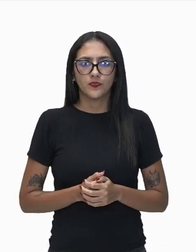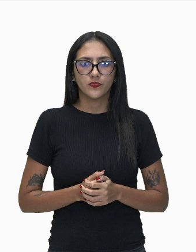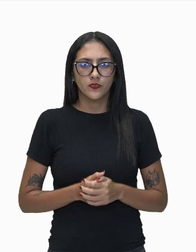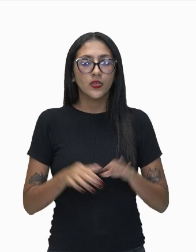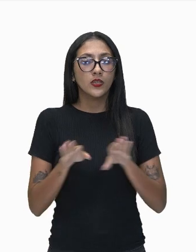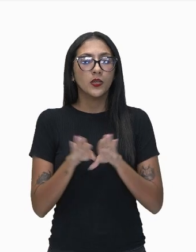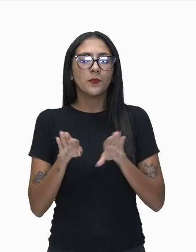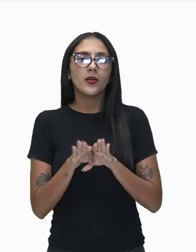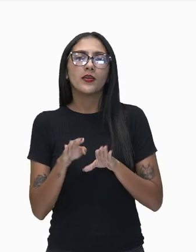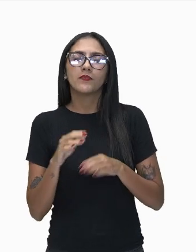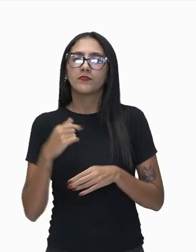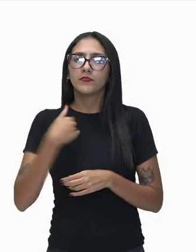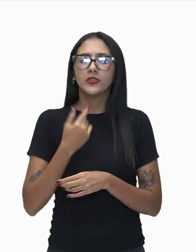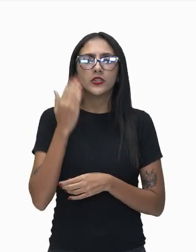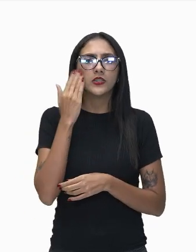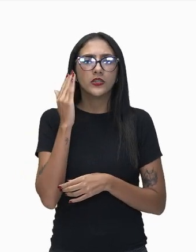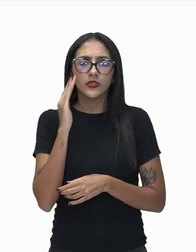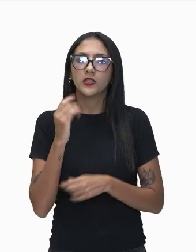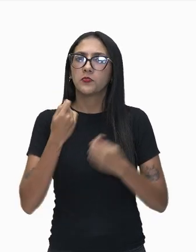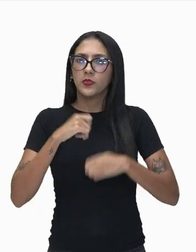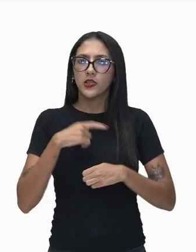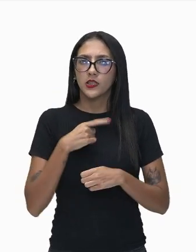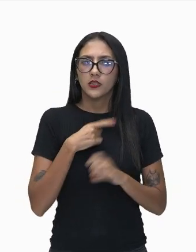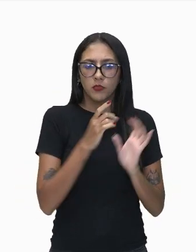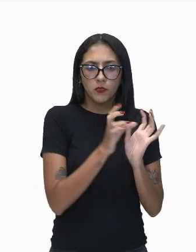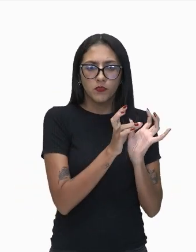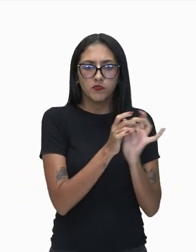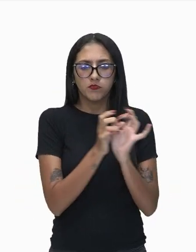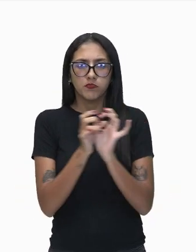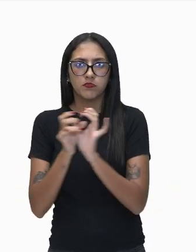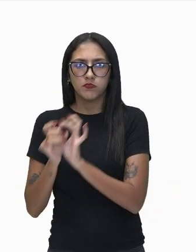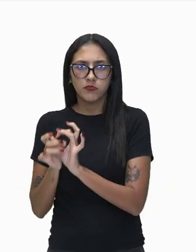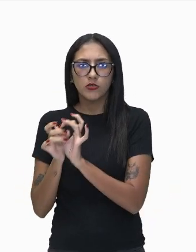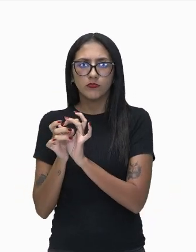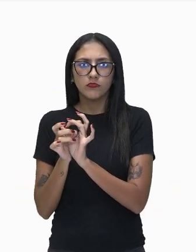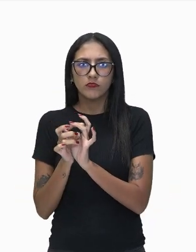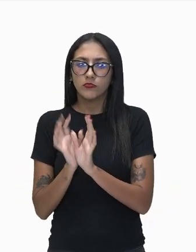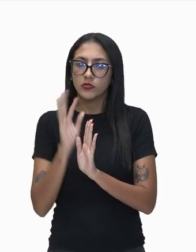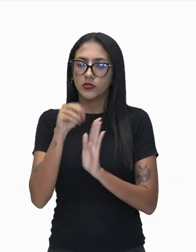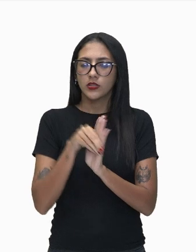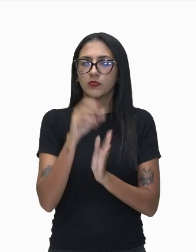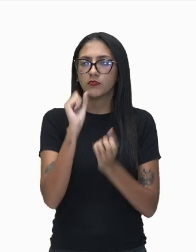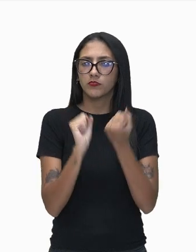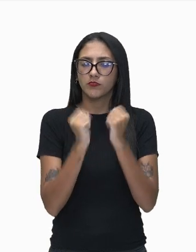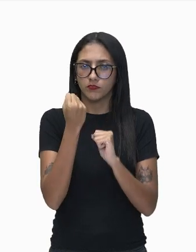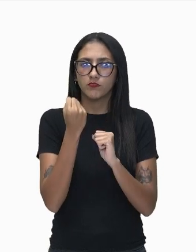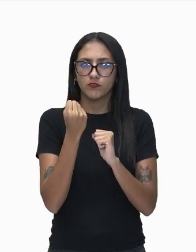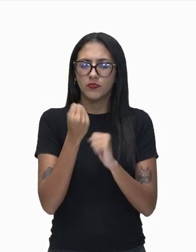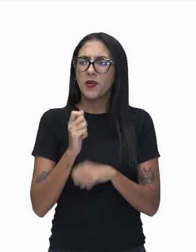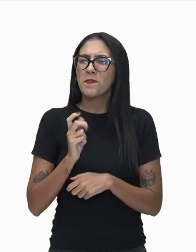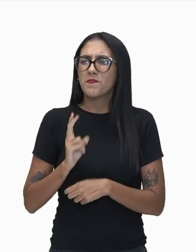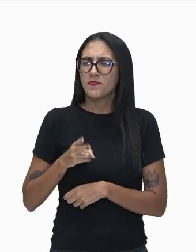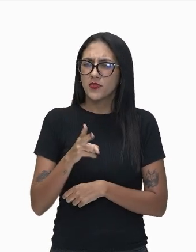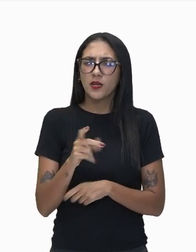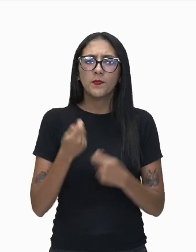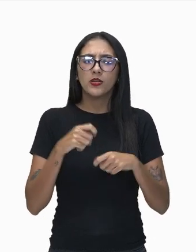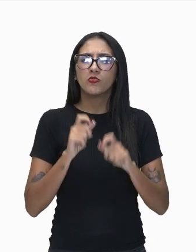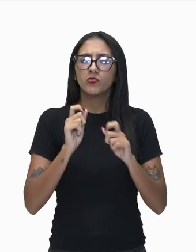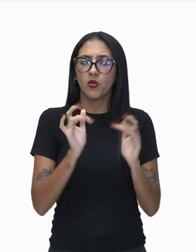clareza de que há uma interdependência entre esses diferentes setores industriais. Uma depende da outra.